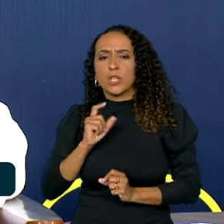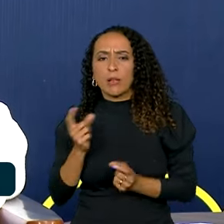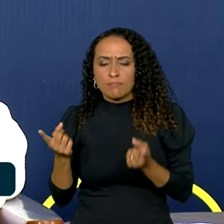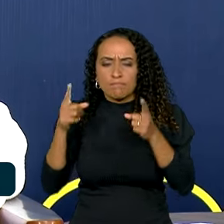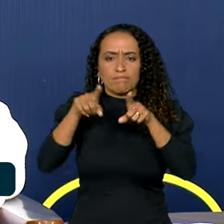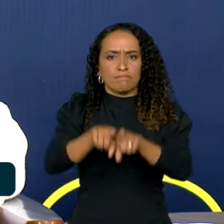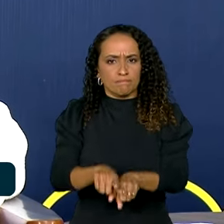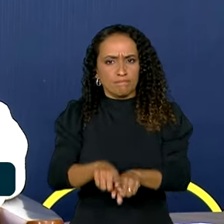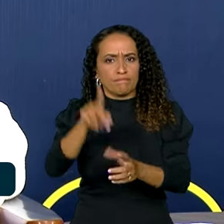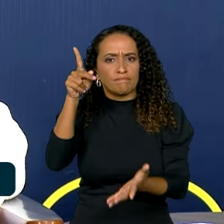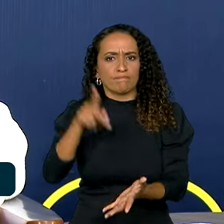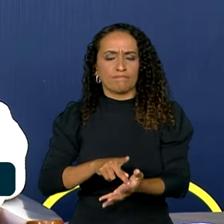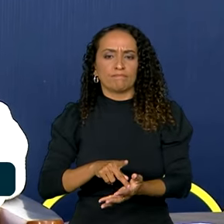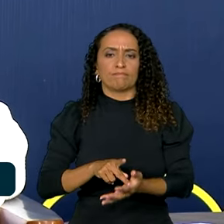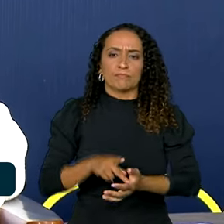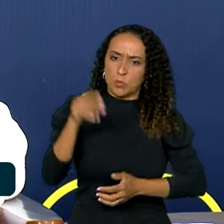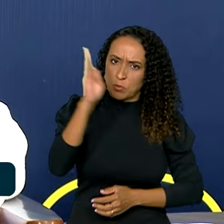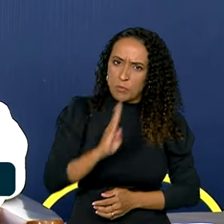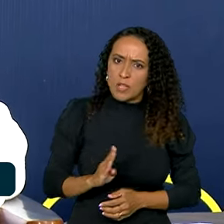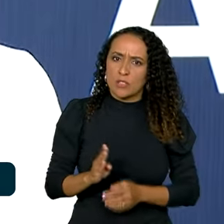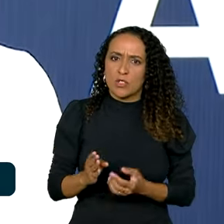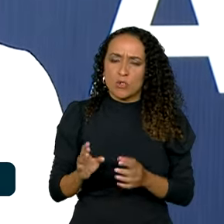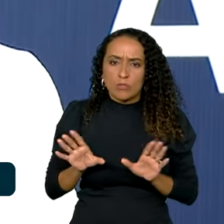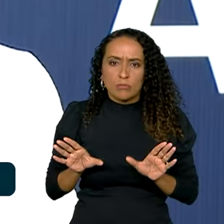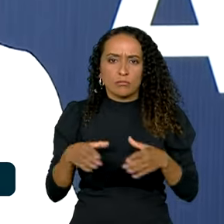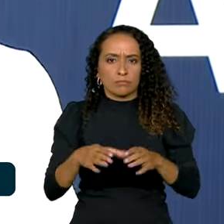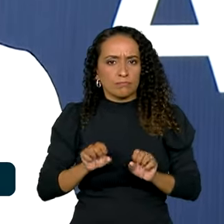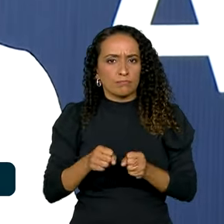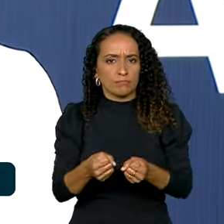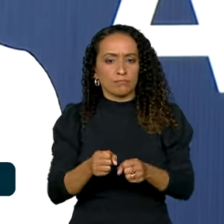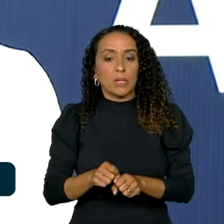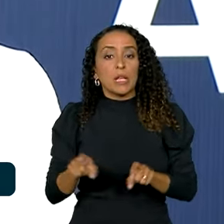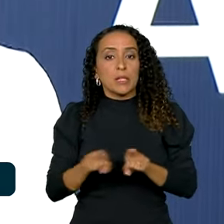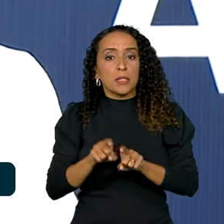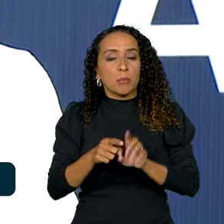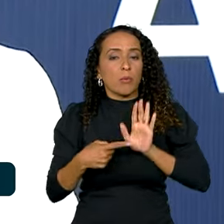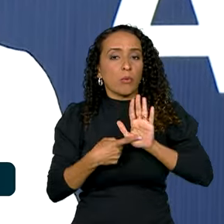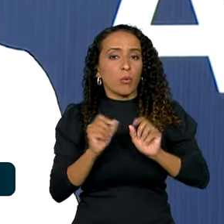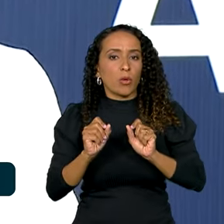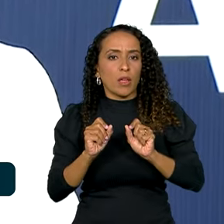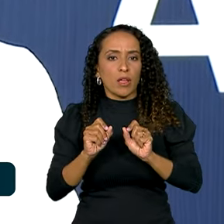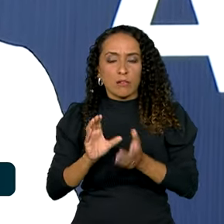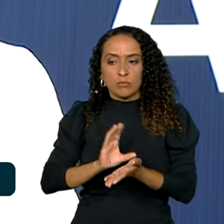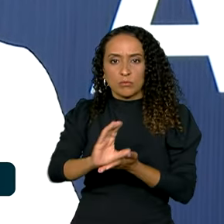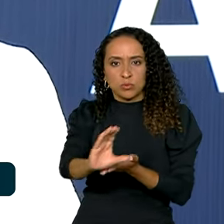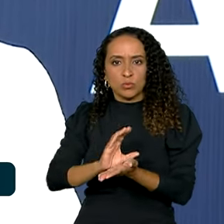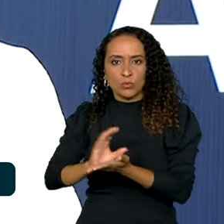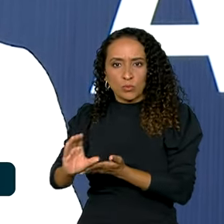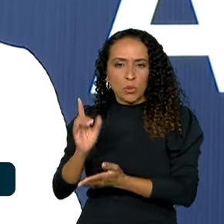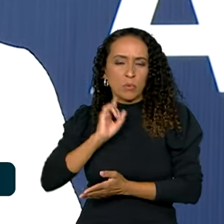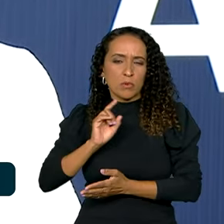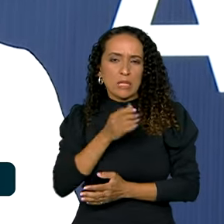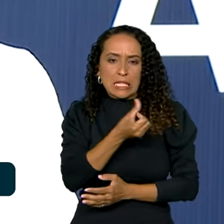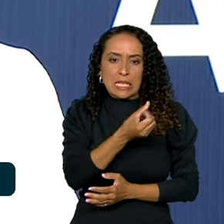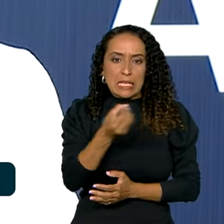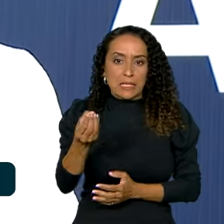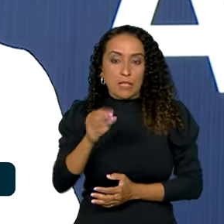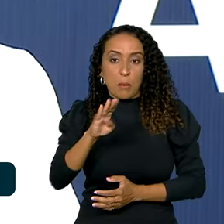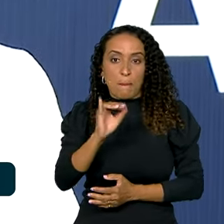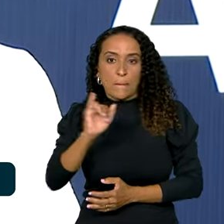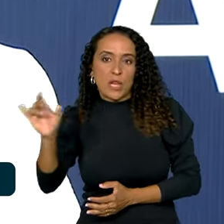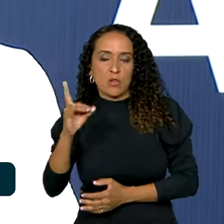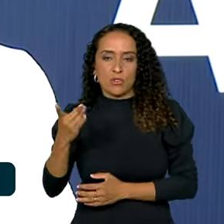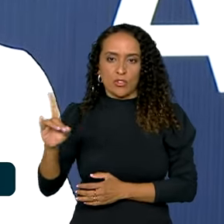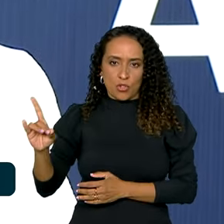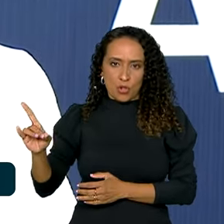parceiro sólido para o Brasil nesse esforço. Ela destacou os investimentos americanos de 600 bilhões de